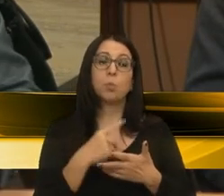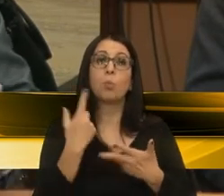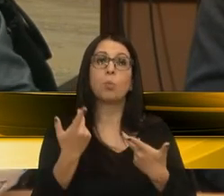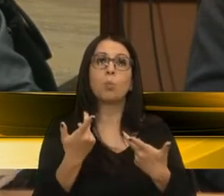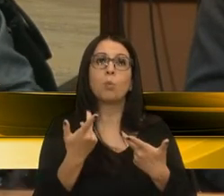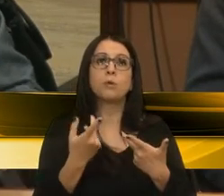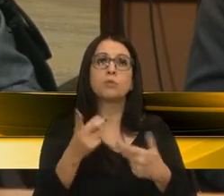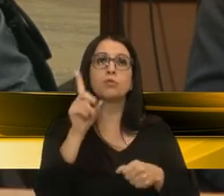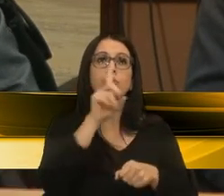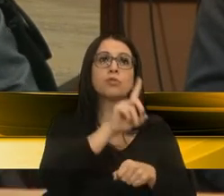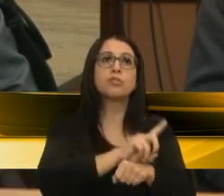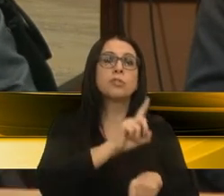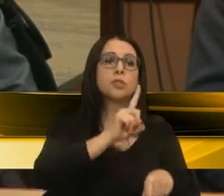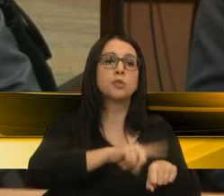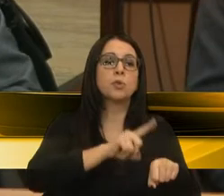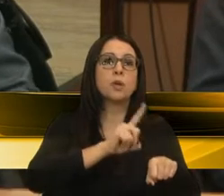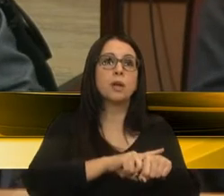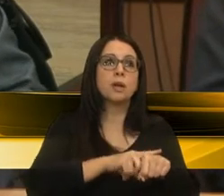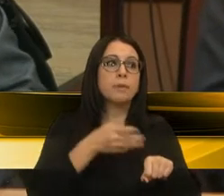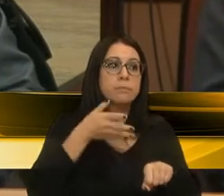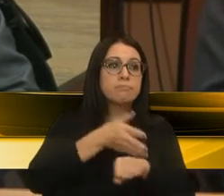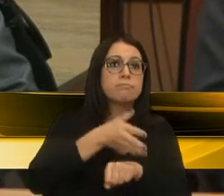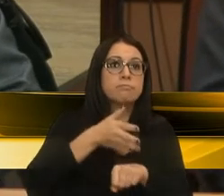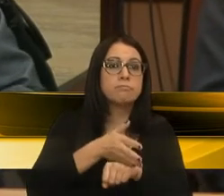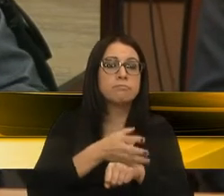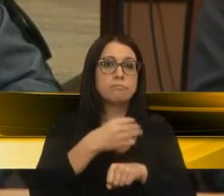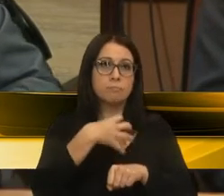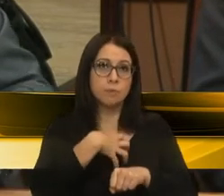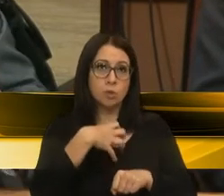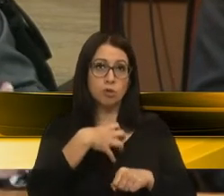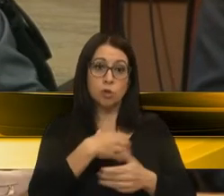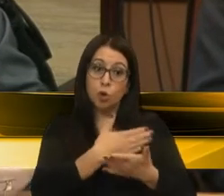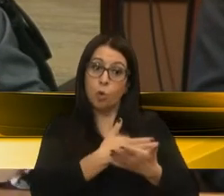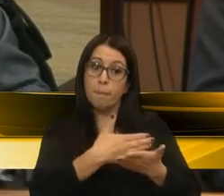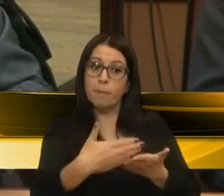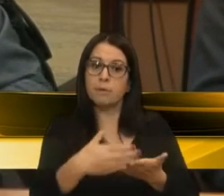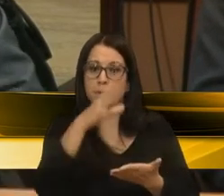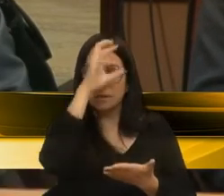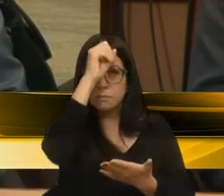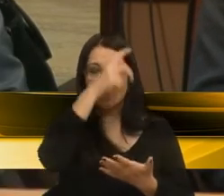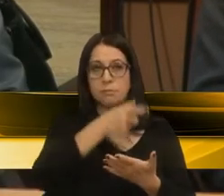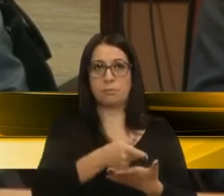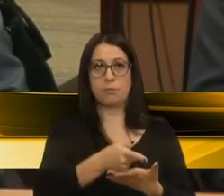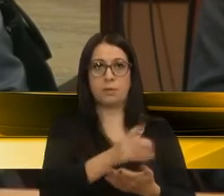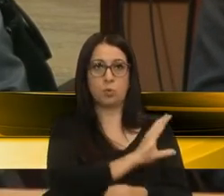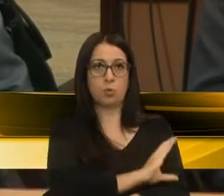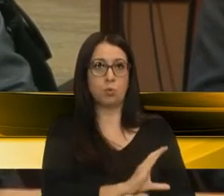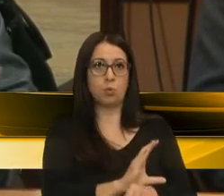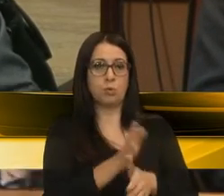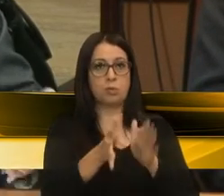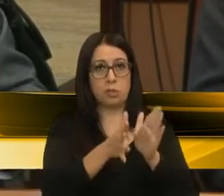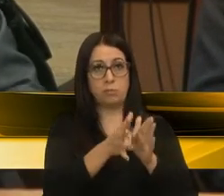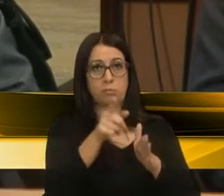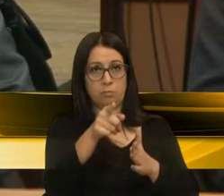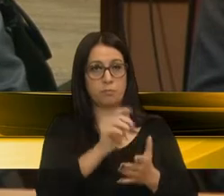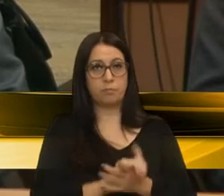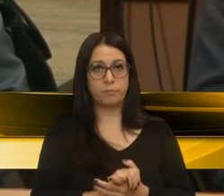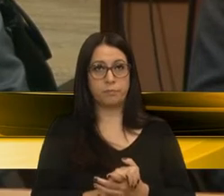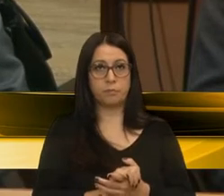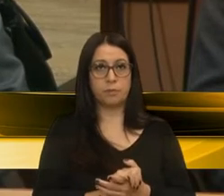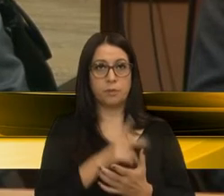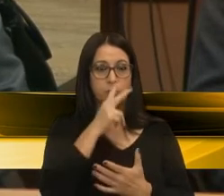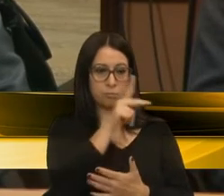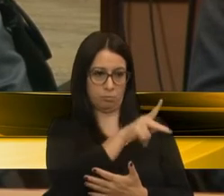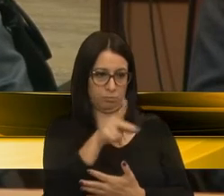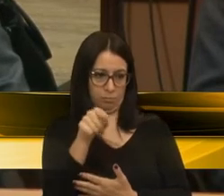serão os dias e os horários para quem quiser, de uma forma de iniciação desse curso de Libras como senhor sendo